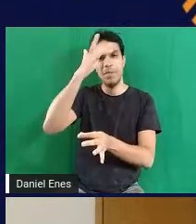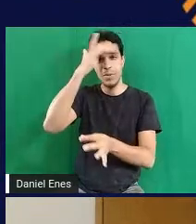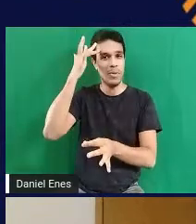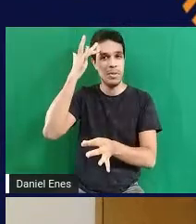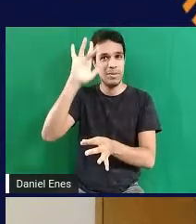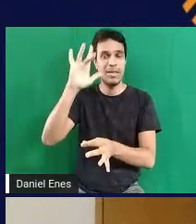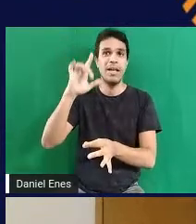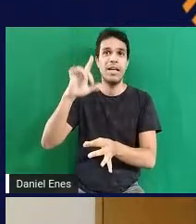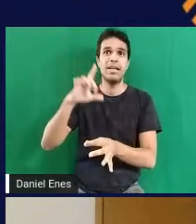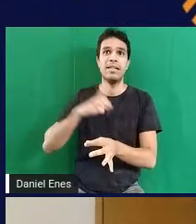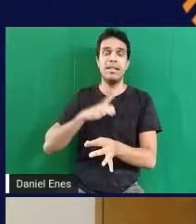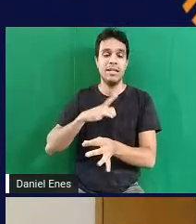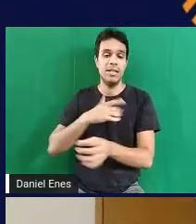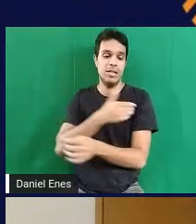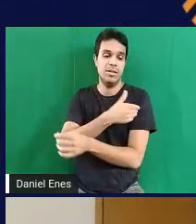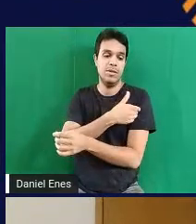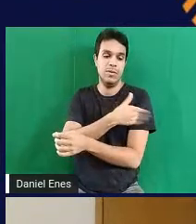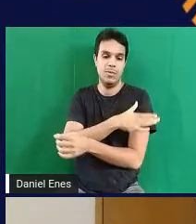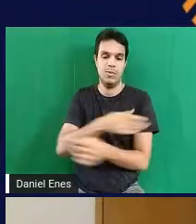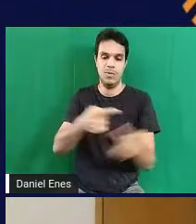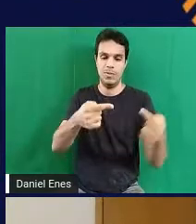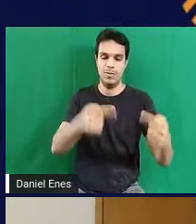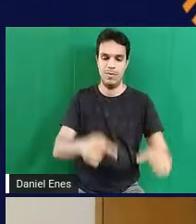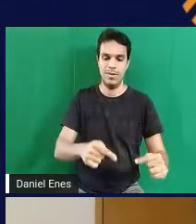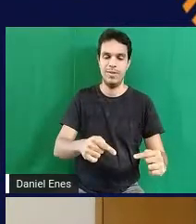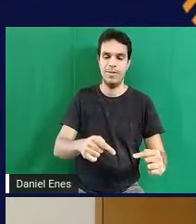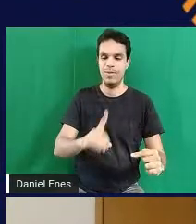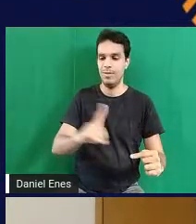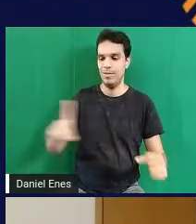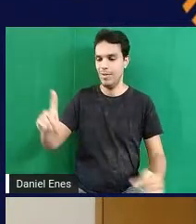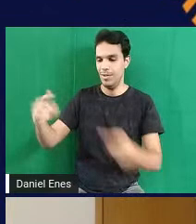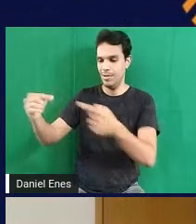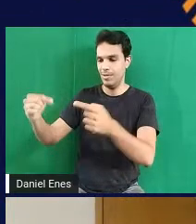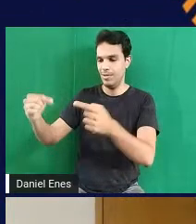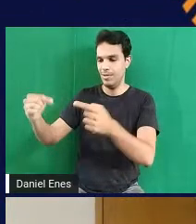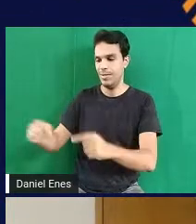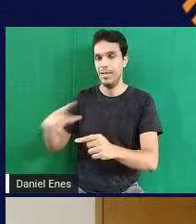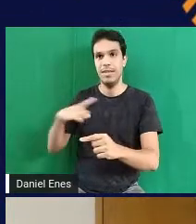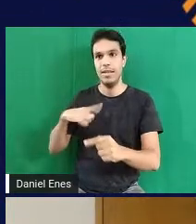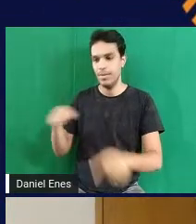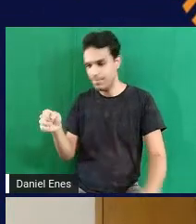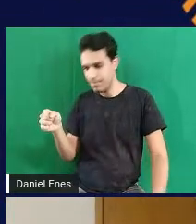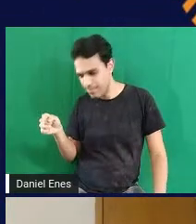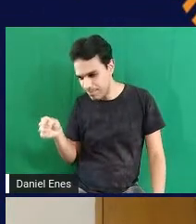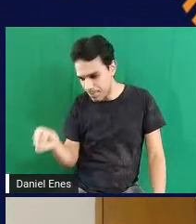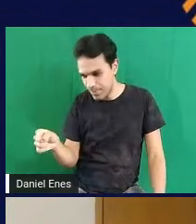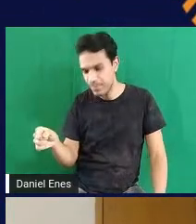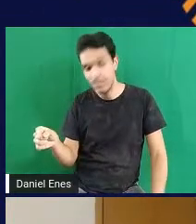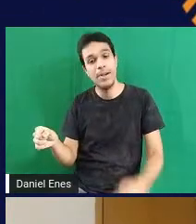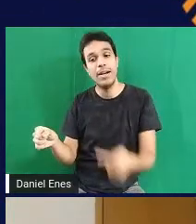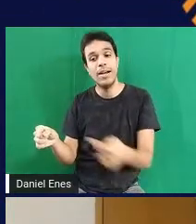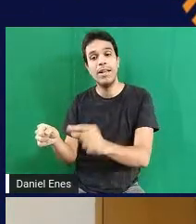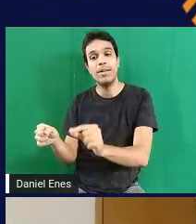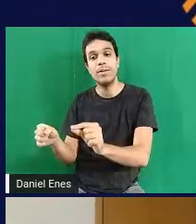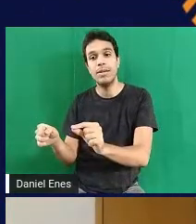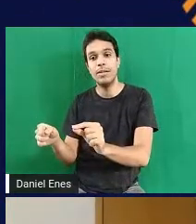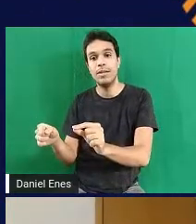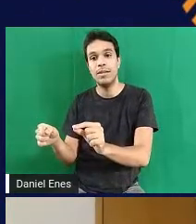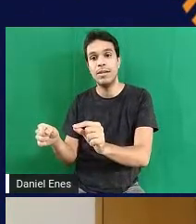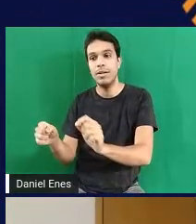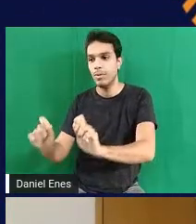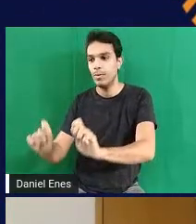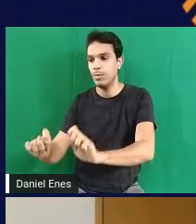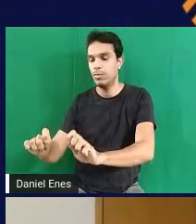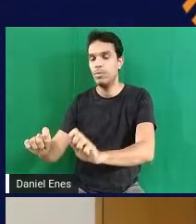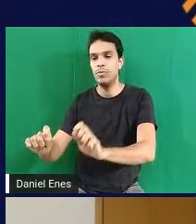aqui no canto inferior direito tem um quadradinho que se vocês clicarem lá a imagem inteira